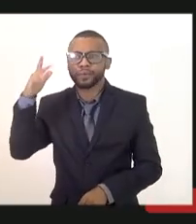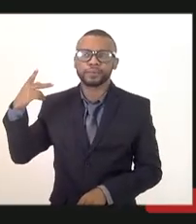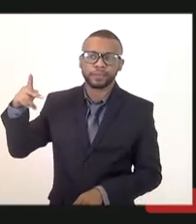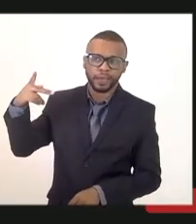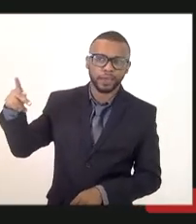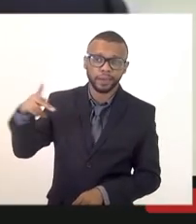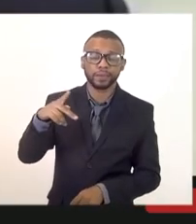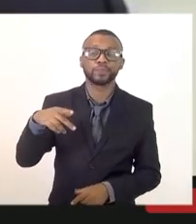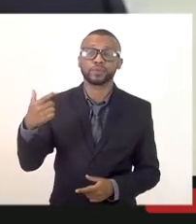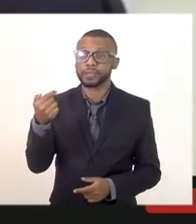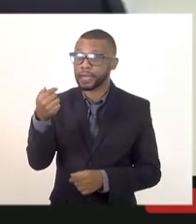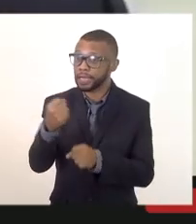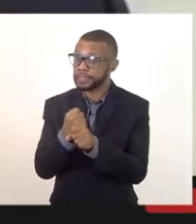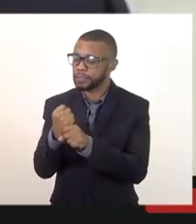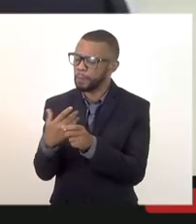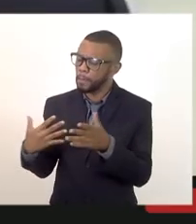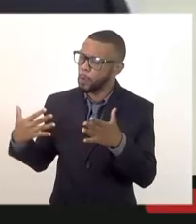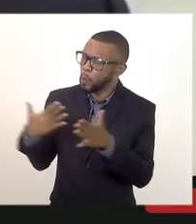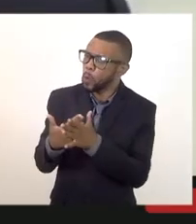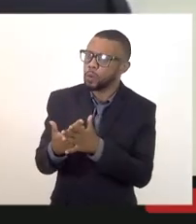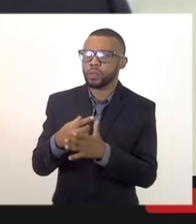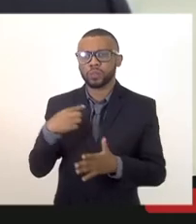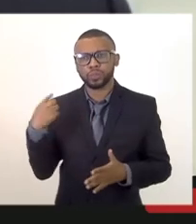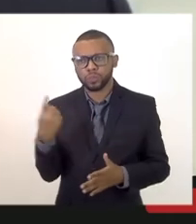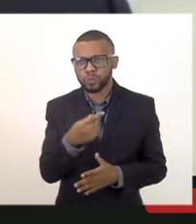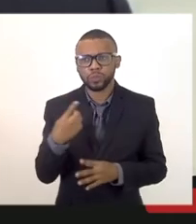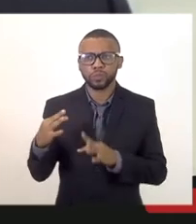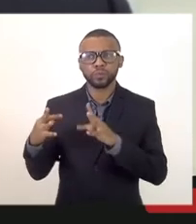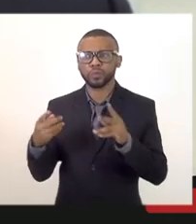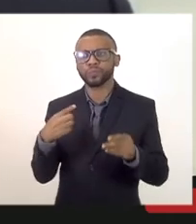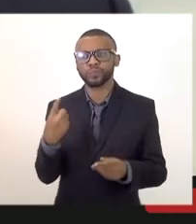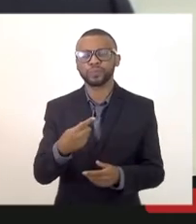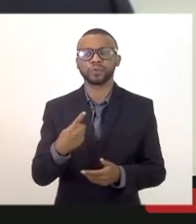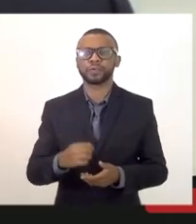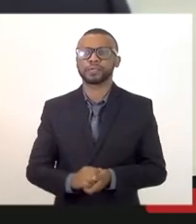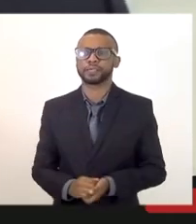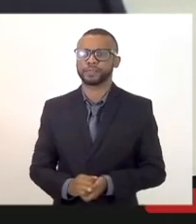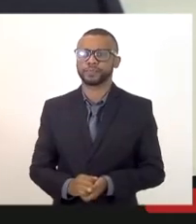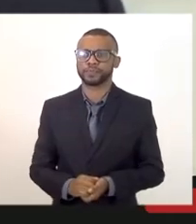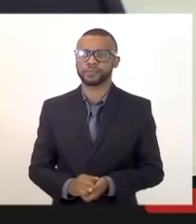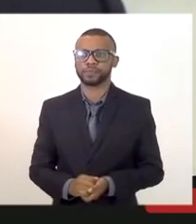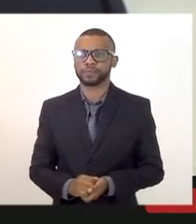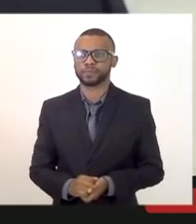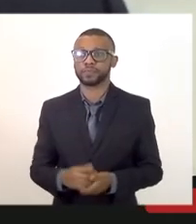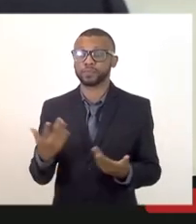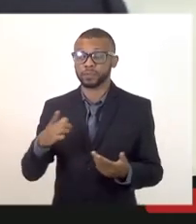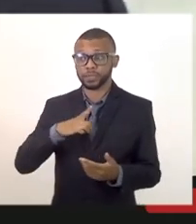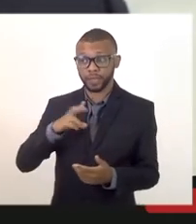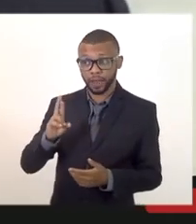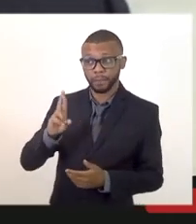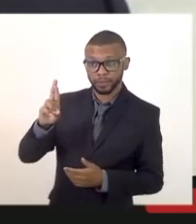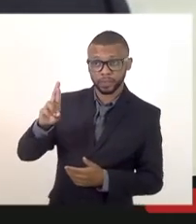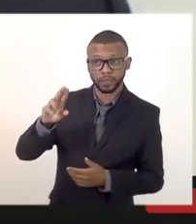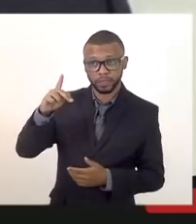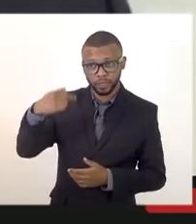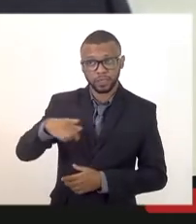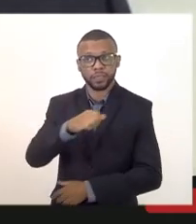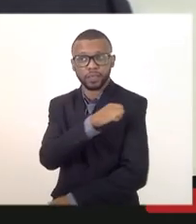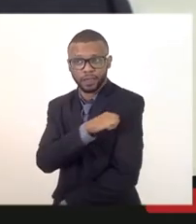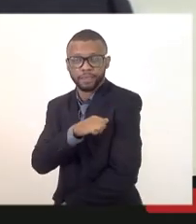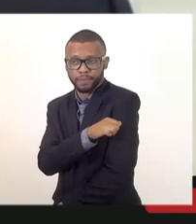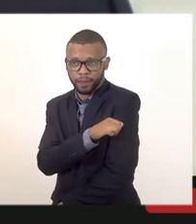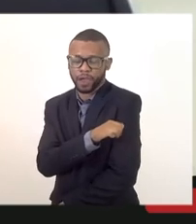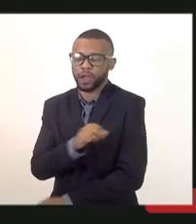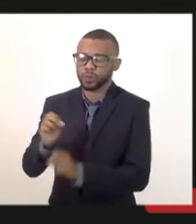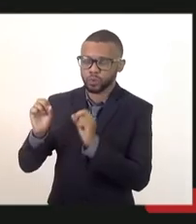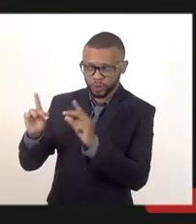grande o sonho de todos nós irmão o seu concurso é de combatente tem representante aqui da enfermagem tá